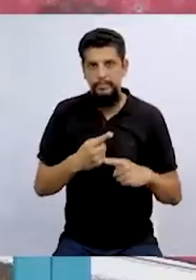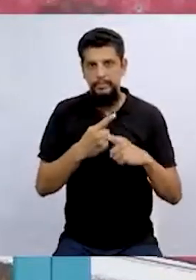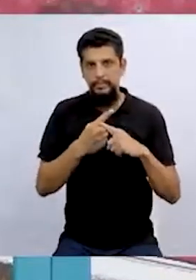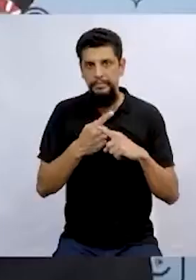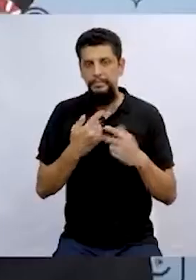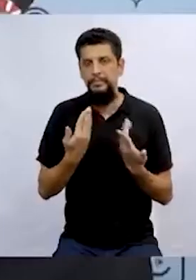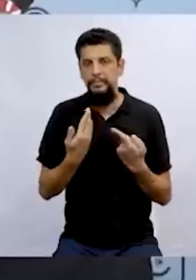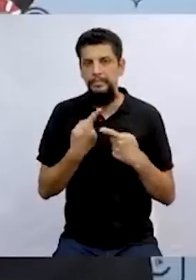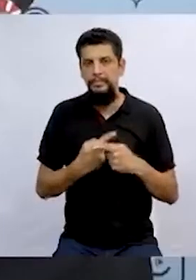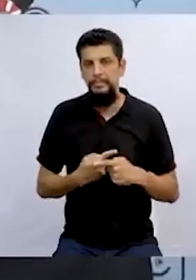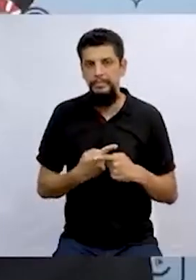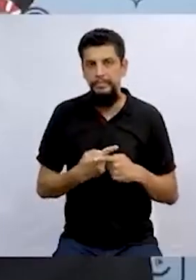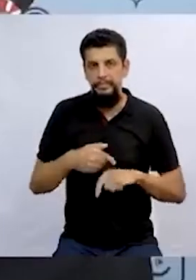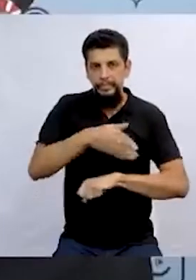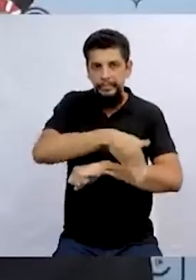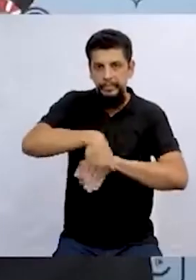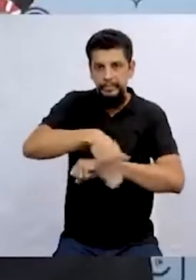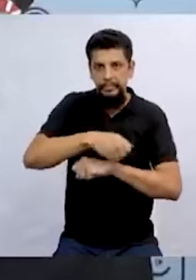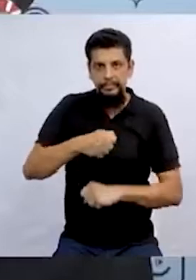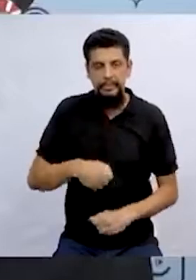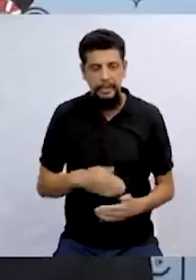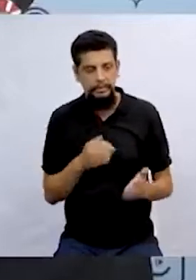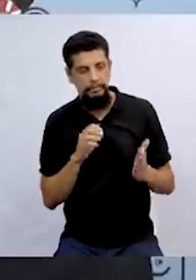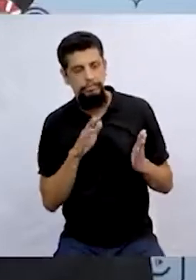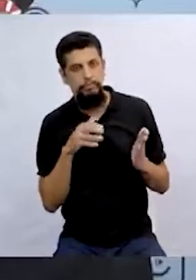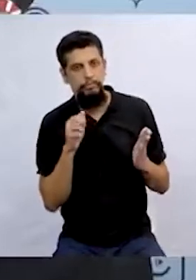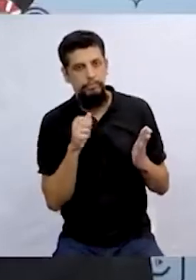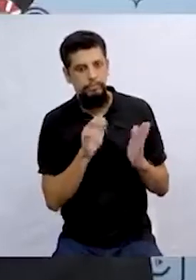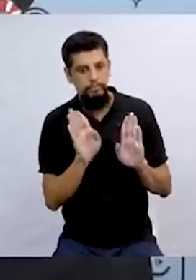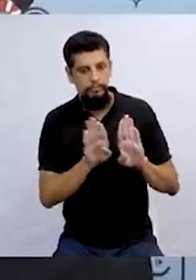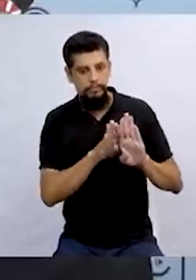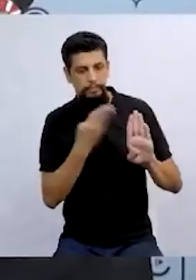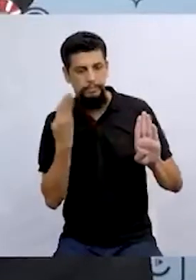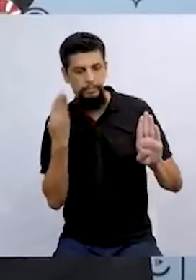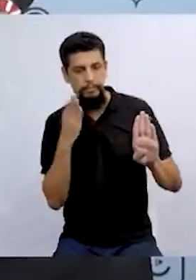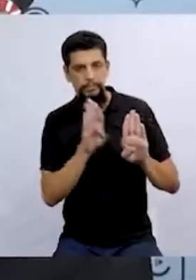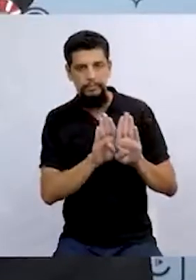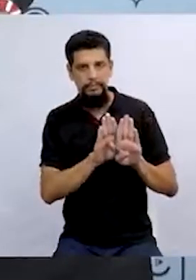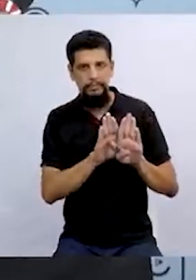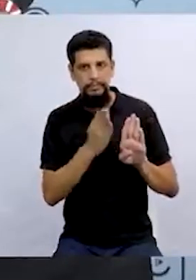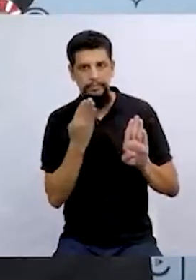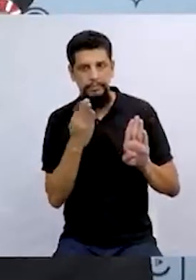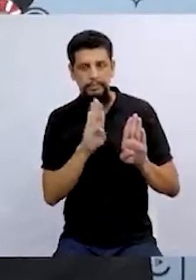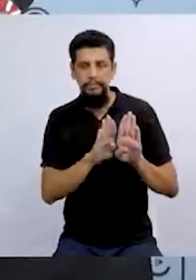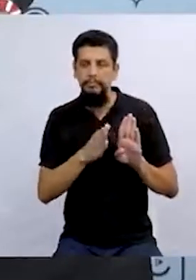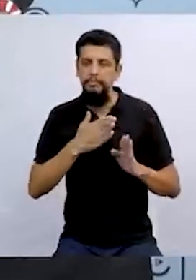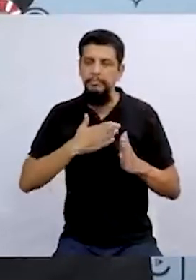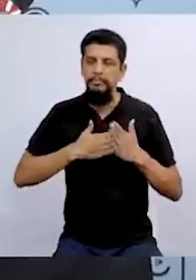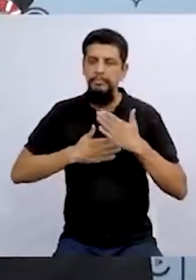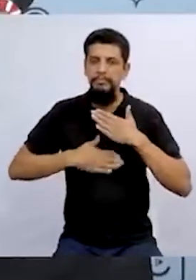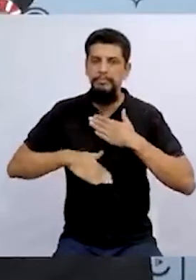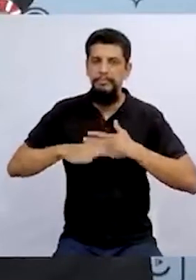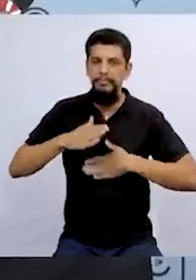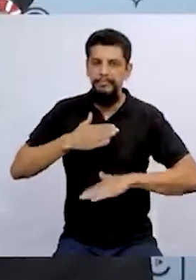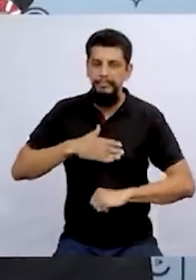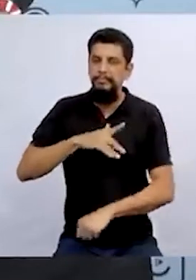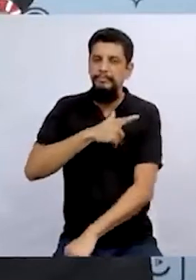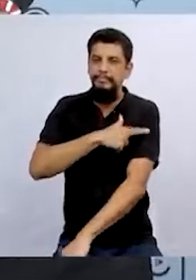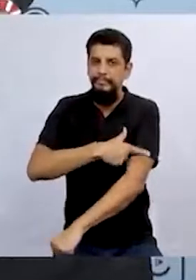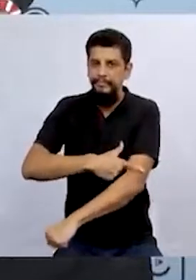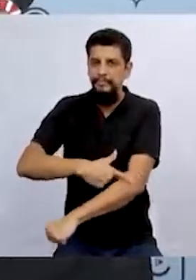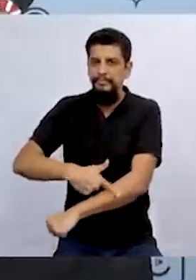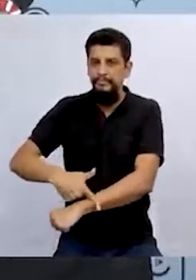Peraltices. Batem de leve à porta. Dessas batidinhas delicadas e